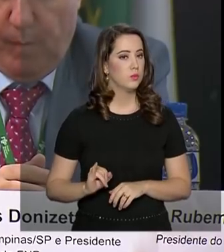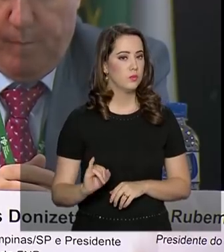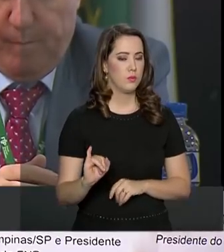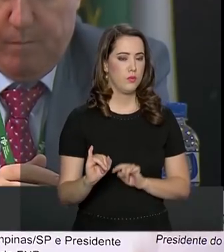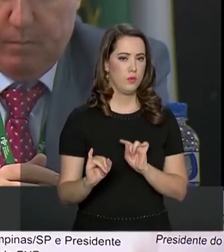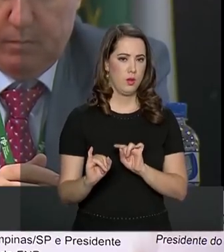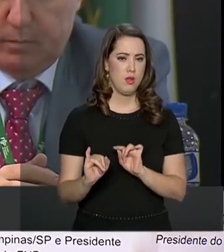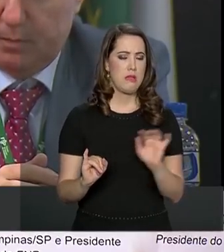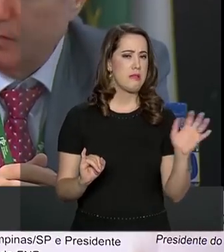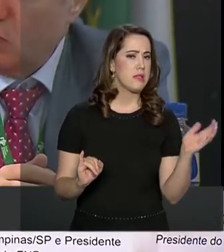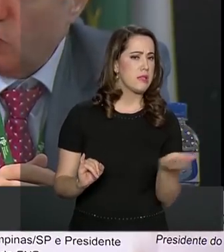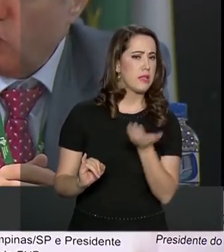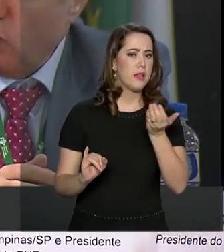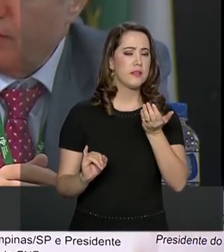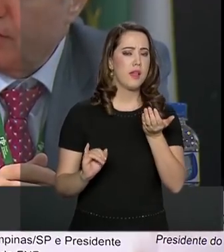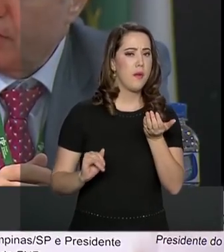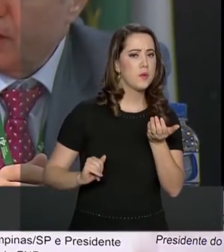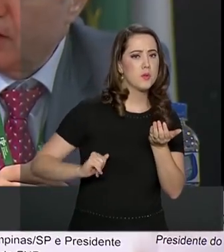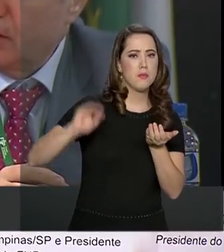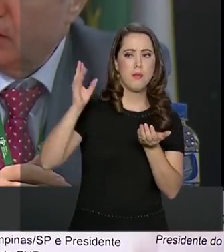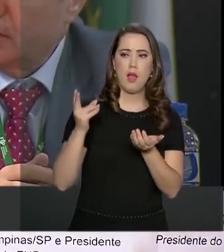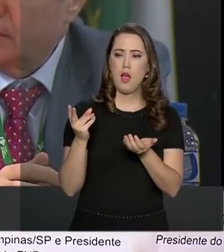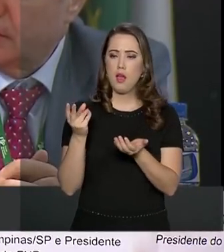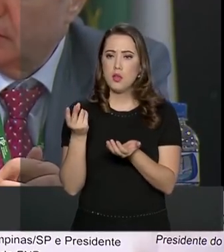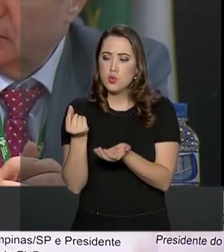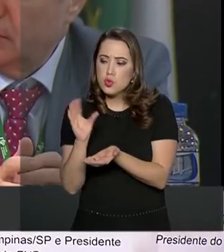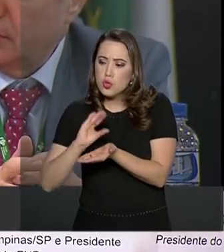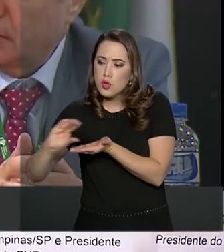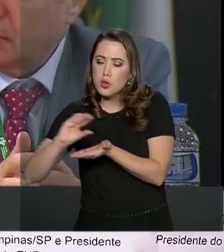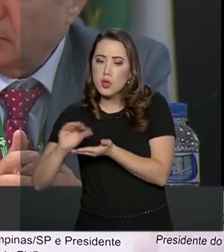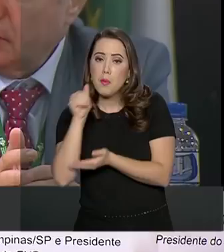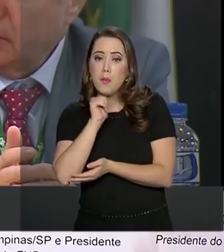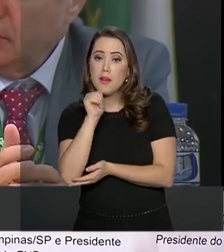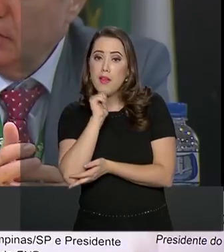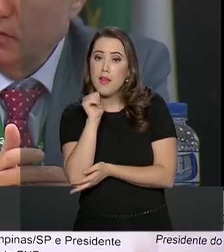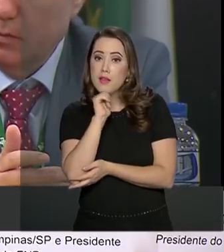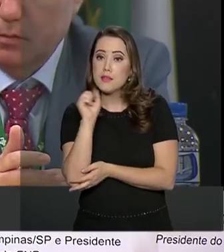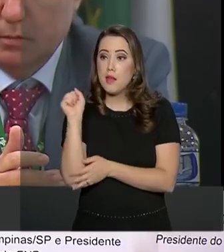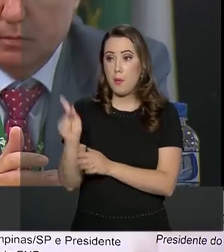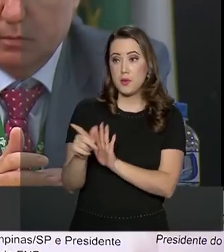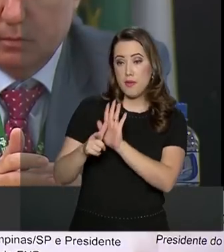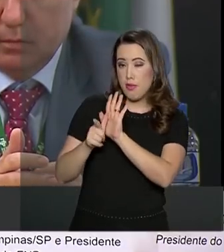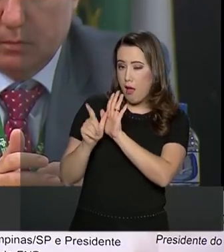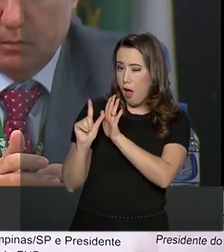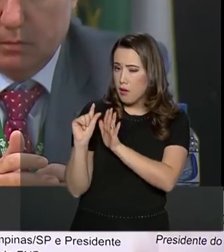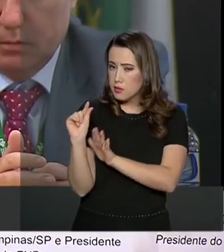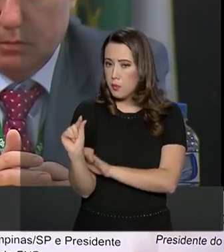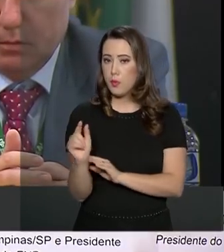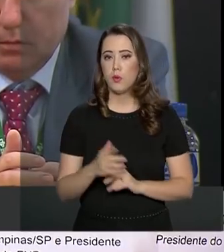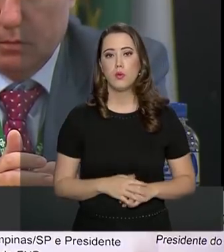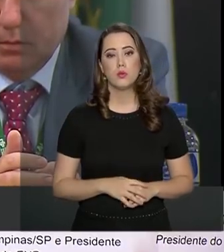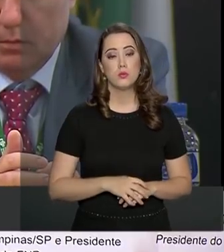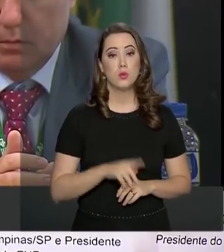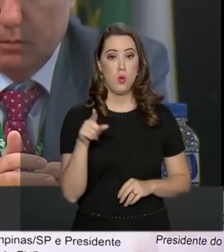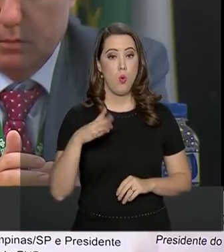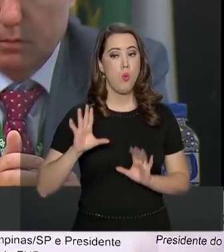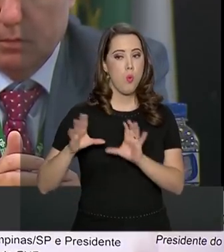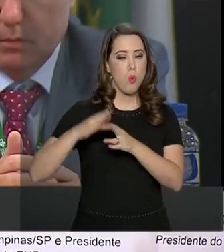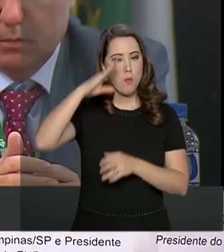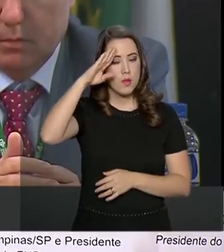Se quisermos dar um pouco mais de recurso para as mulheres aposentarem um pouco mais cedo, os militares têm que contribuir.